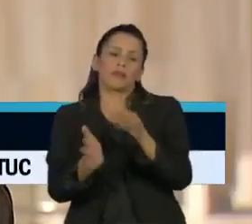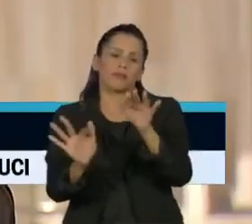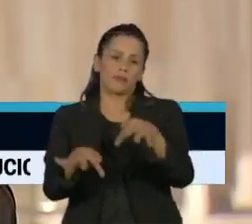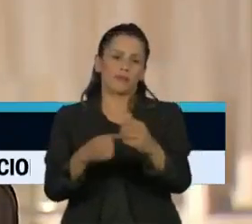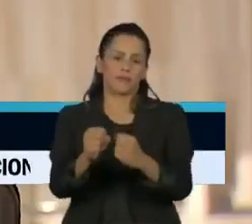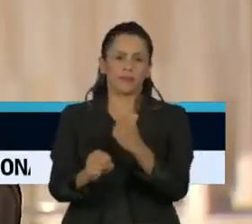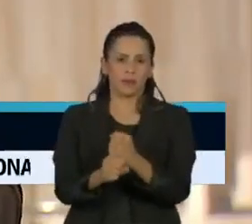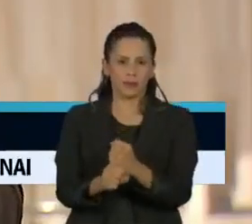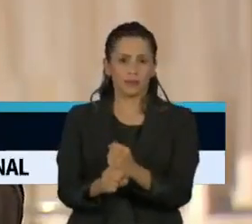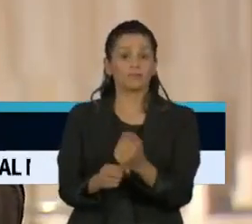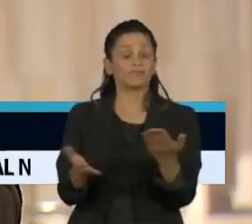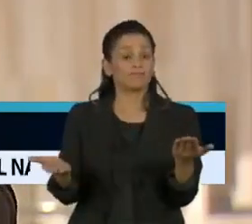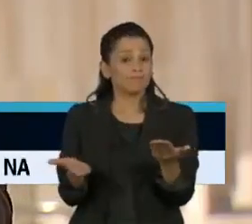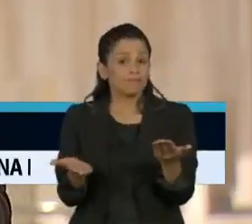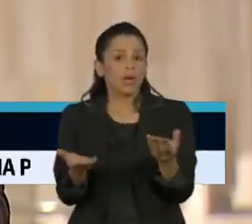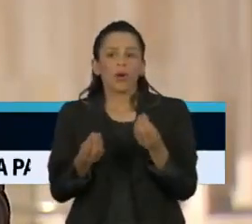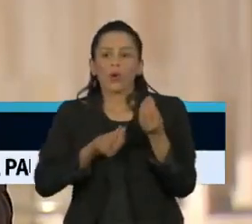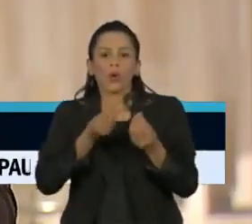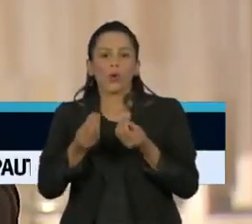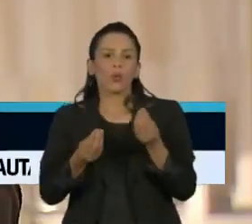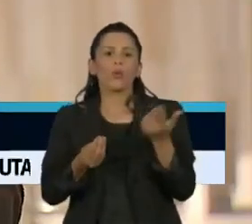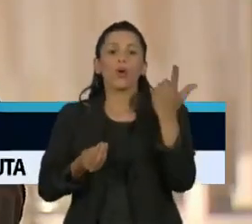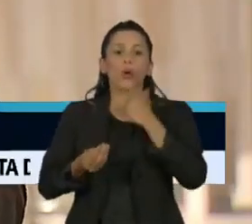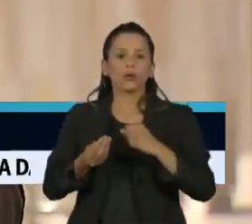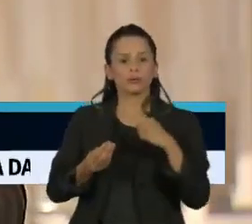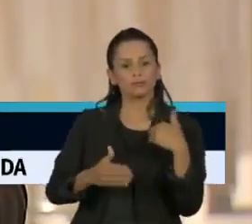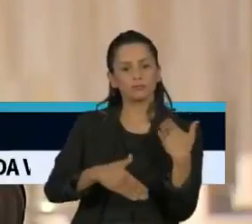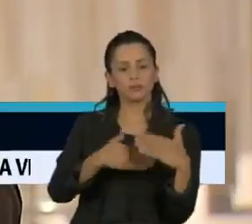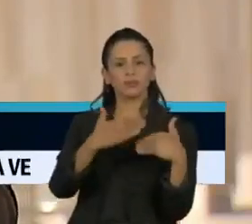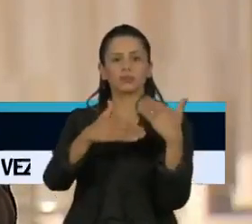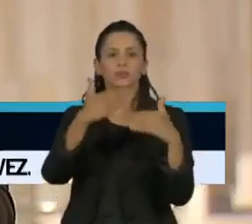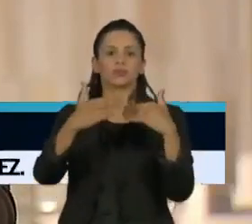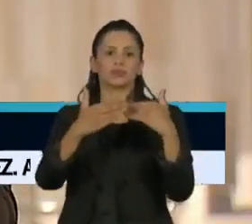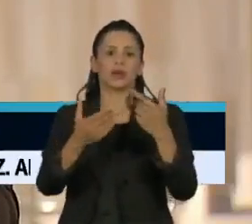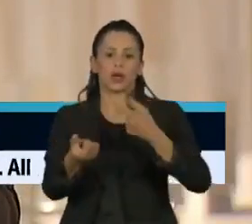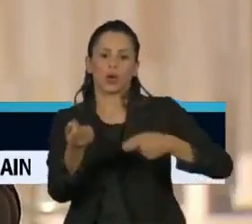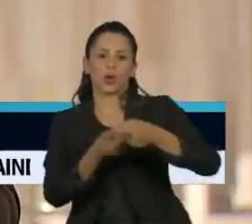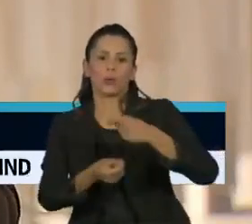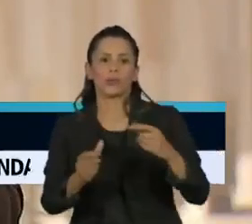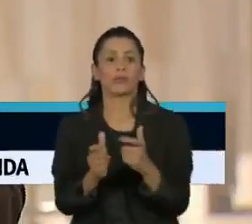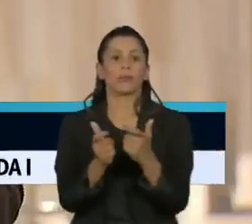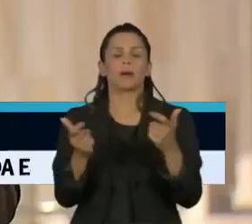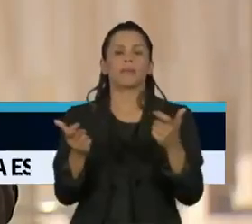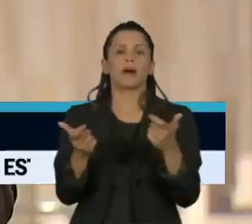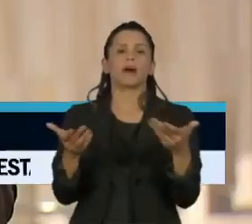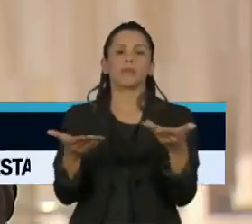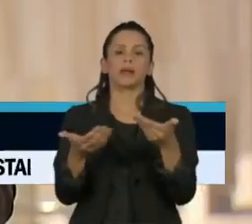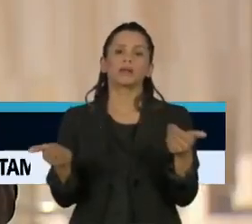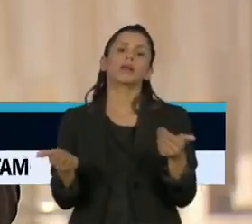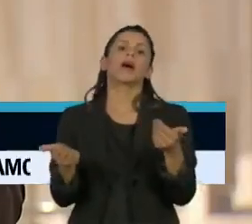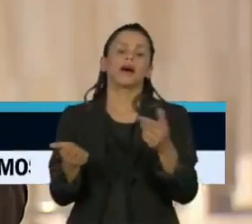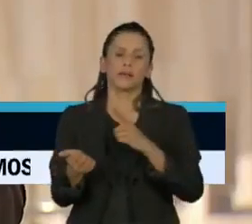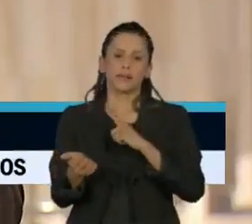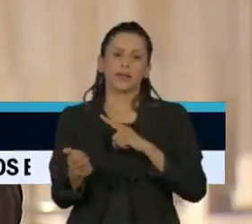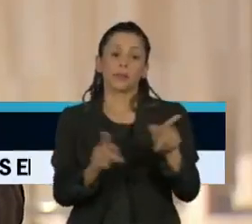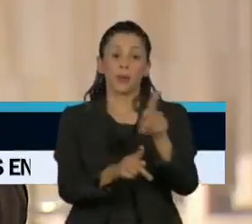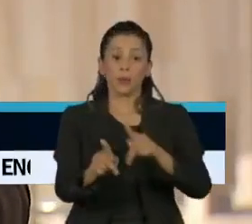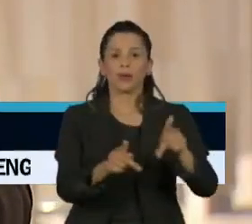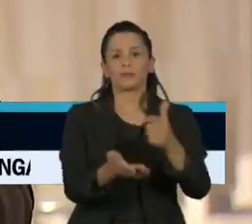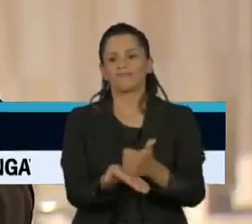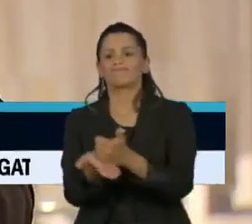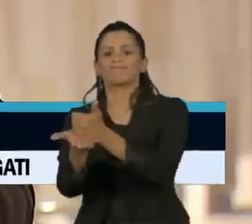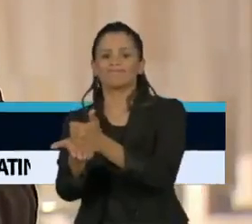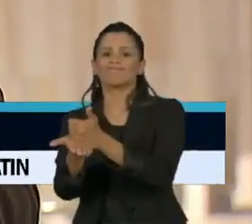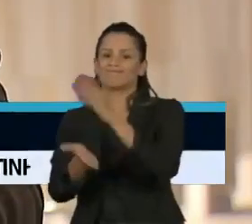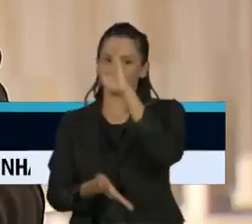recuperação econômica seja firme e duradoura, a imunização da população contra a Covid-19 é fundamental. Por isso,